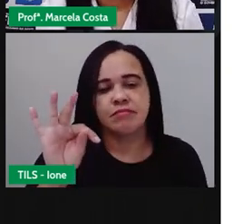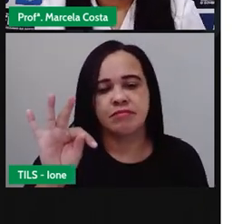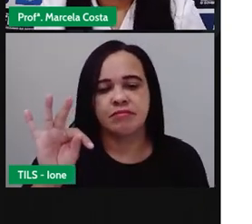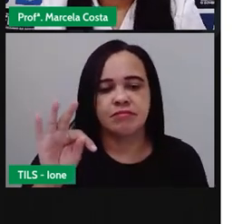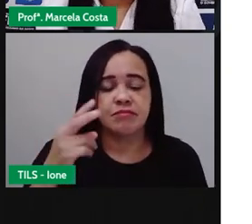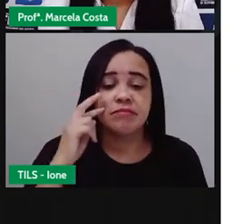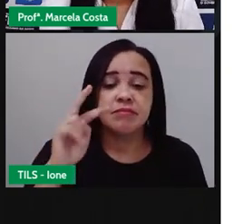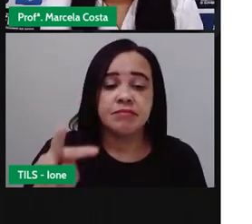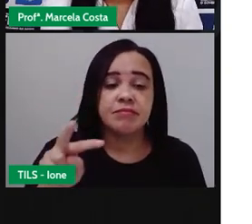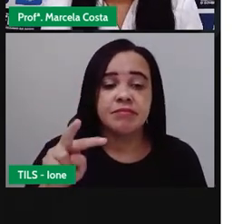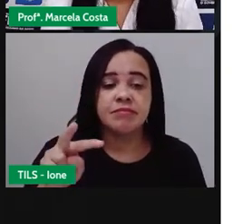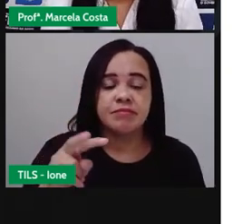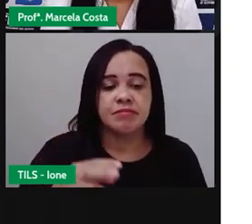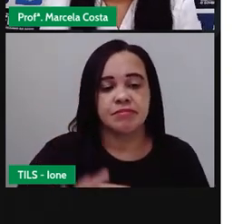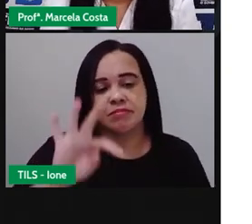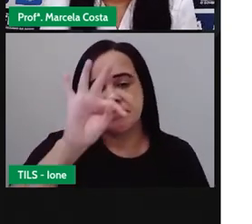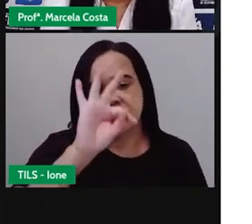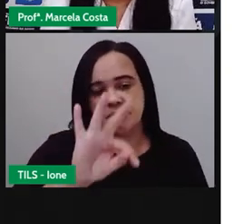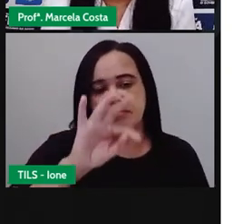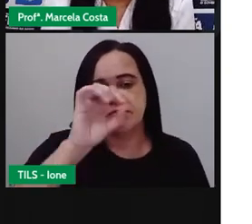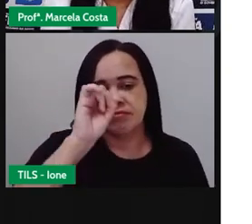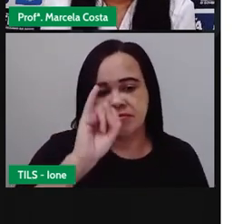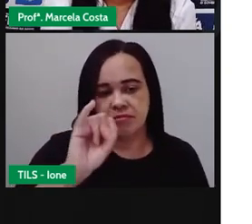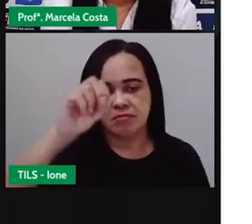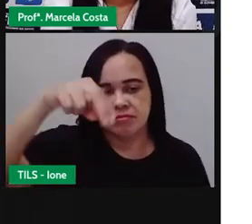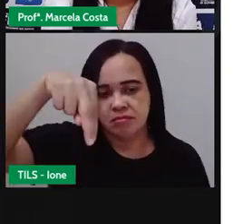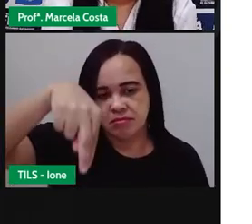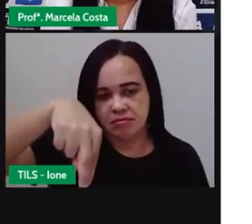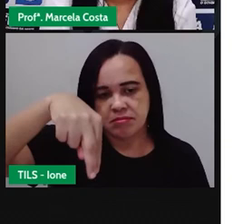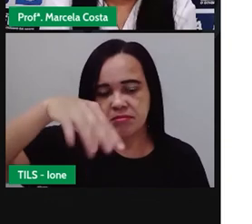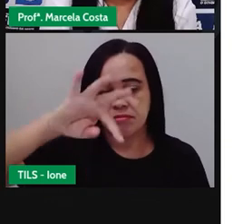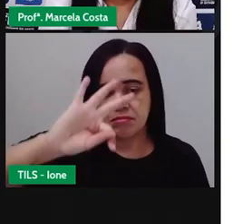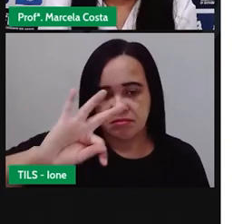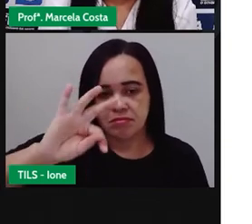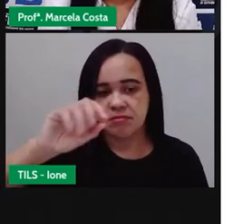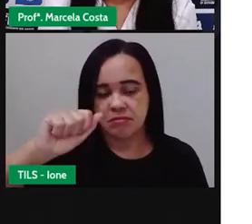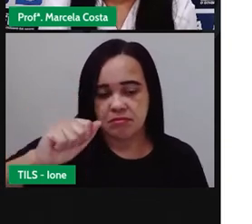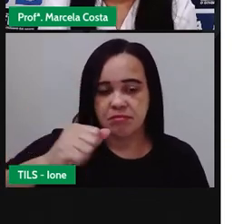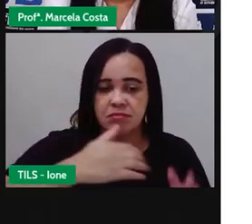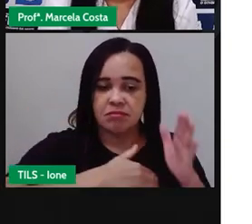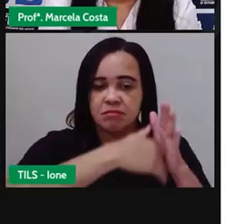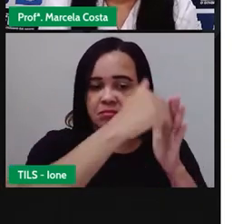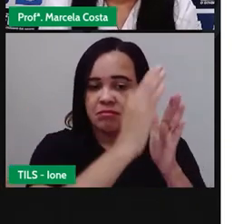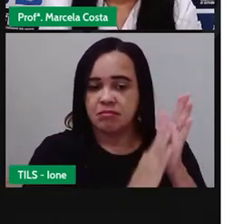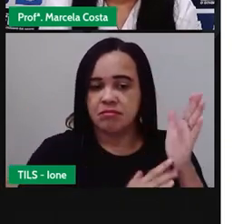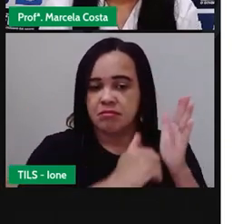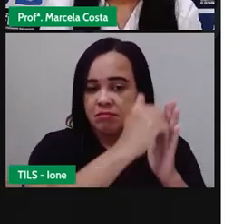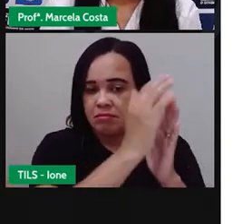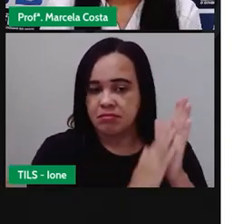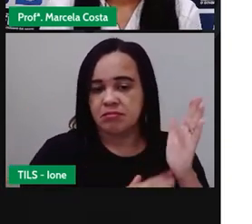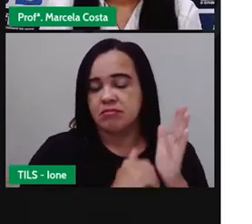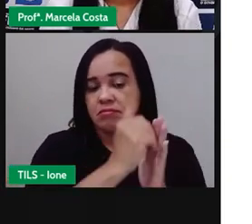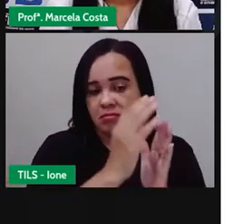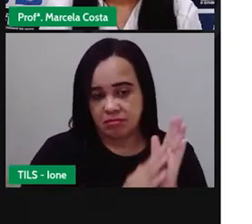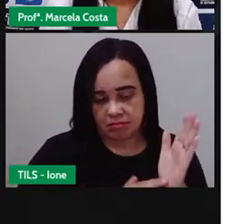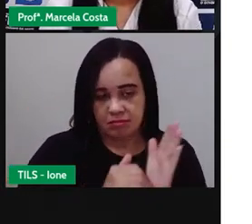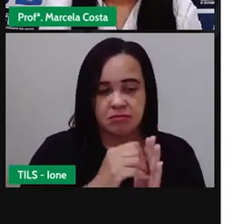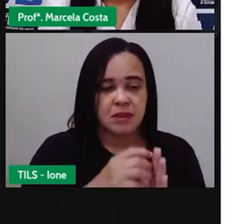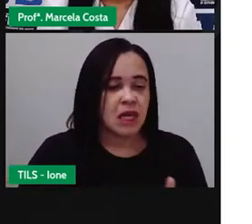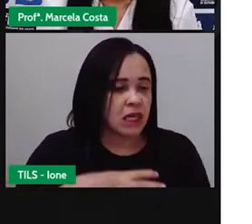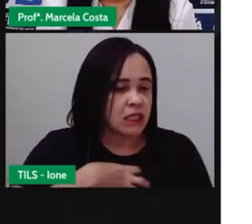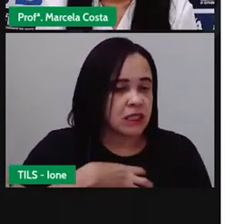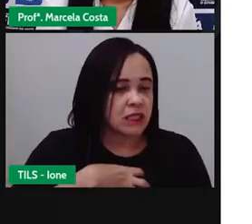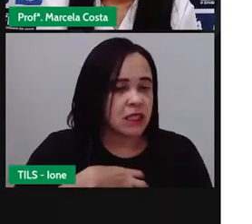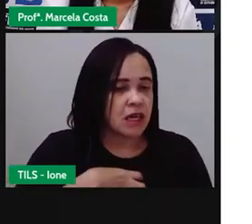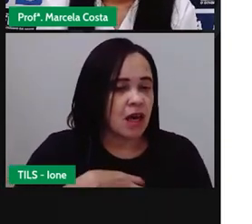aqui essa palavra Tinta. Tinta. A gente vê aí o som da letra T